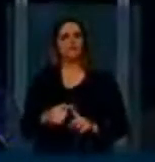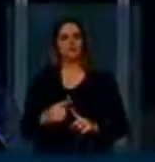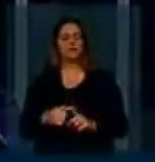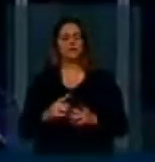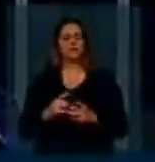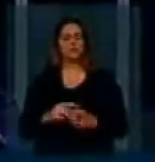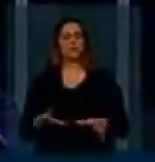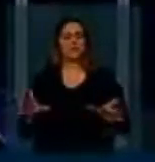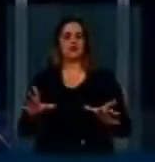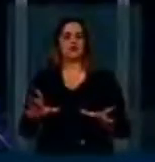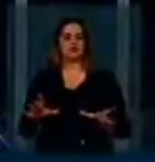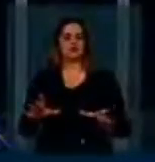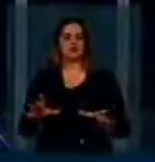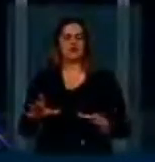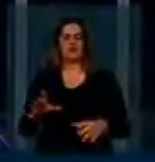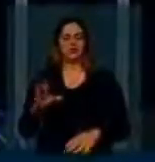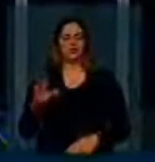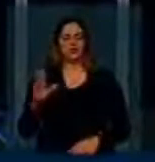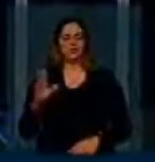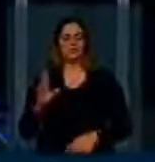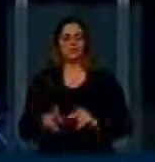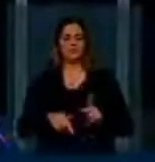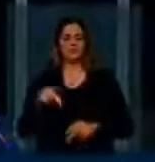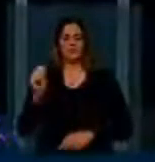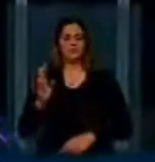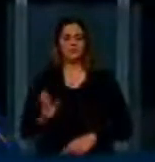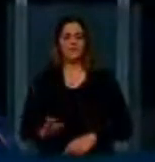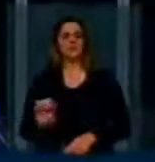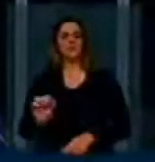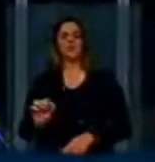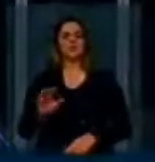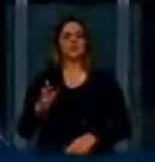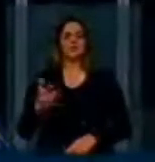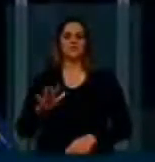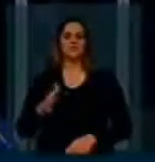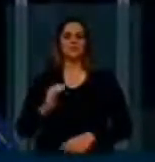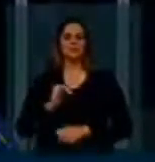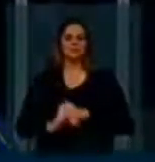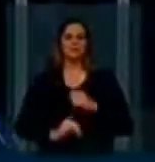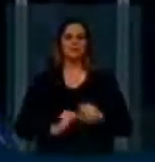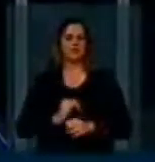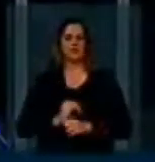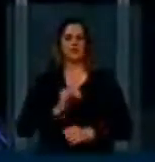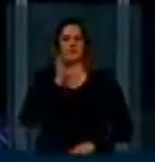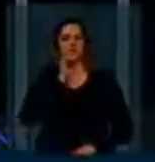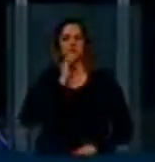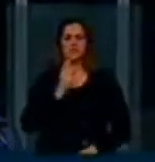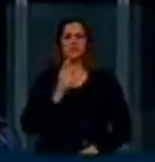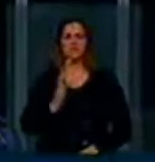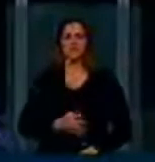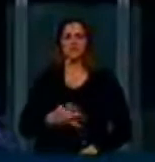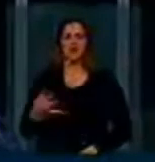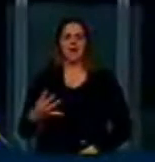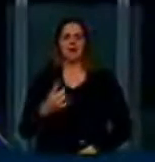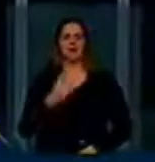brasileiros meia internet, um terço de internet, um quarto de internet. E nós não aceitamos isso para os internautas